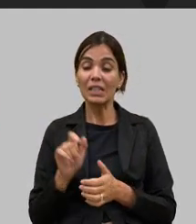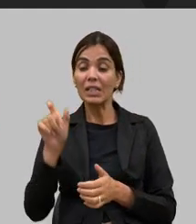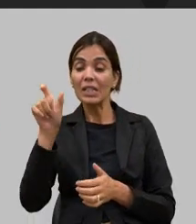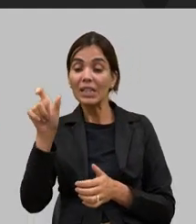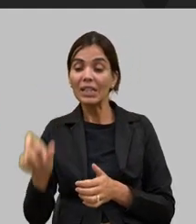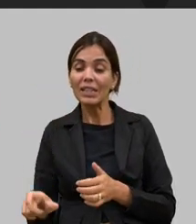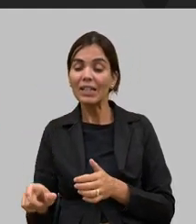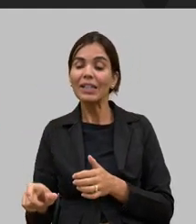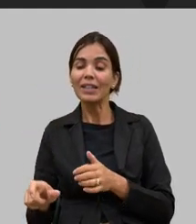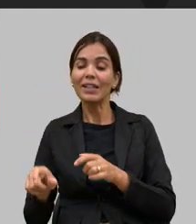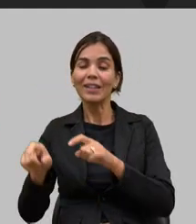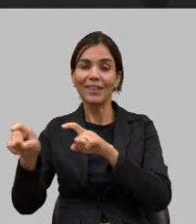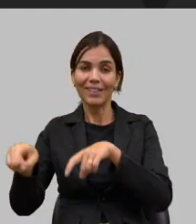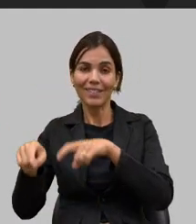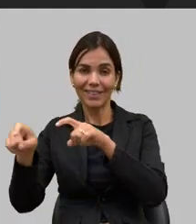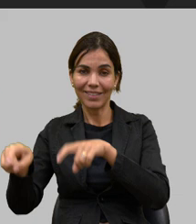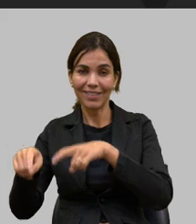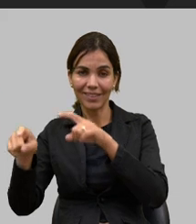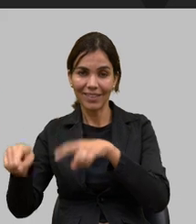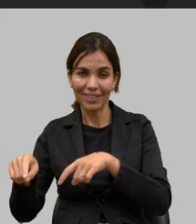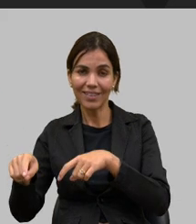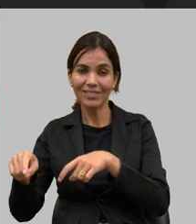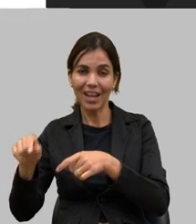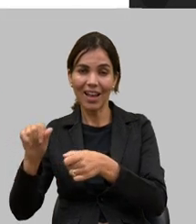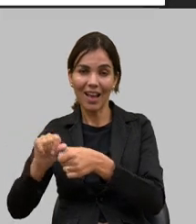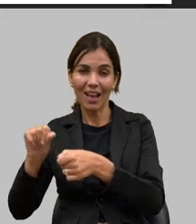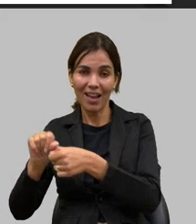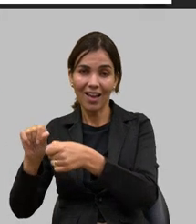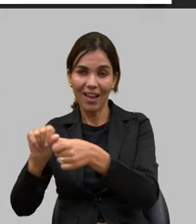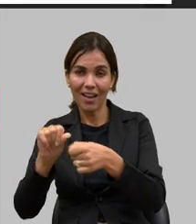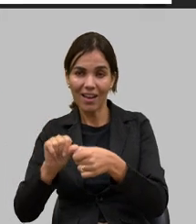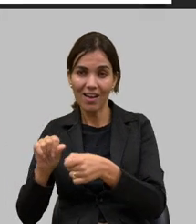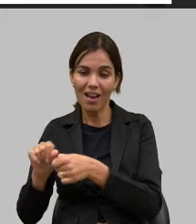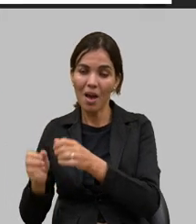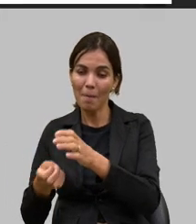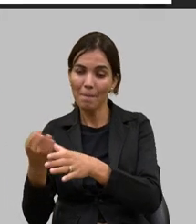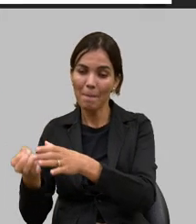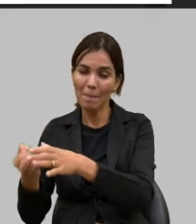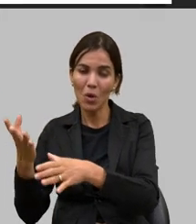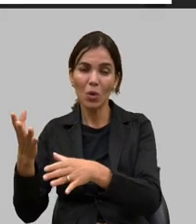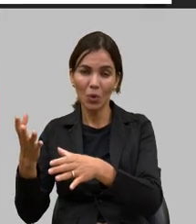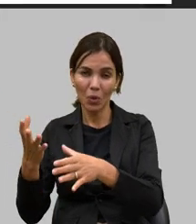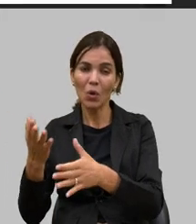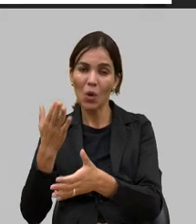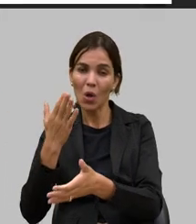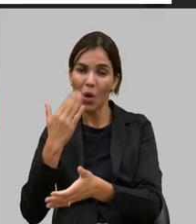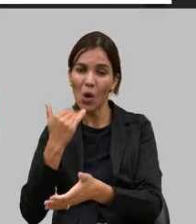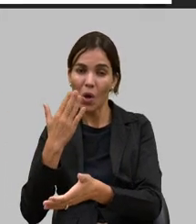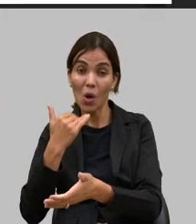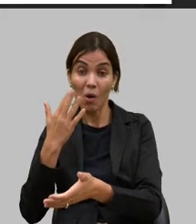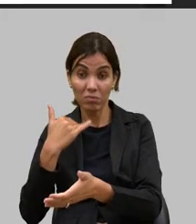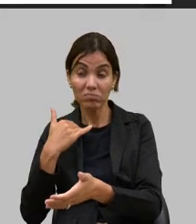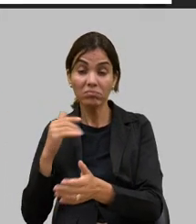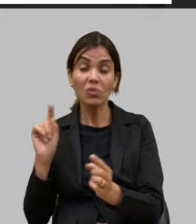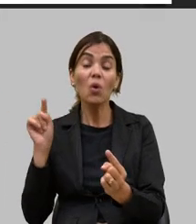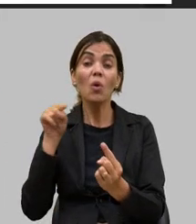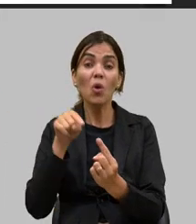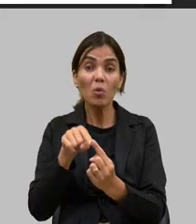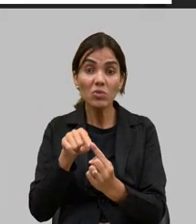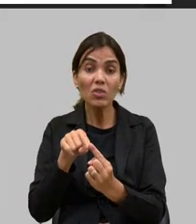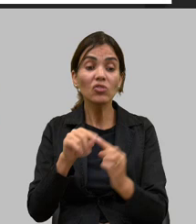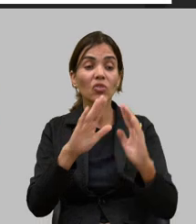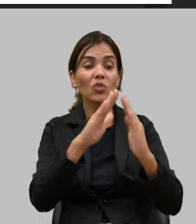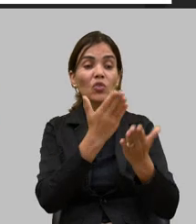alimentar os alunos das redes públicas seja municipal seja estadual é uma parceria com o governo federal que